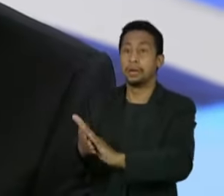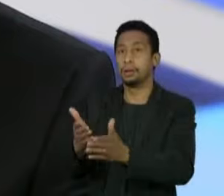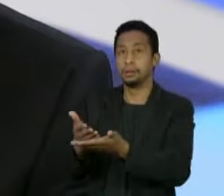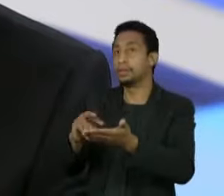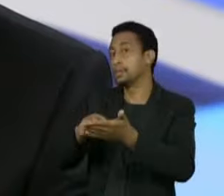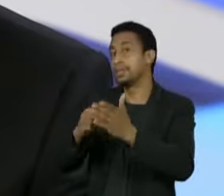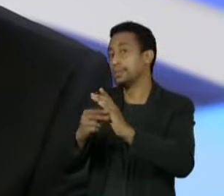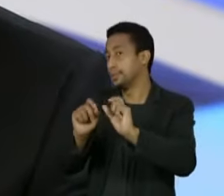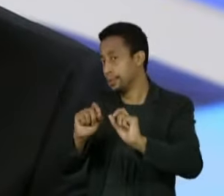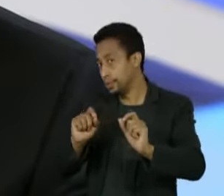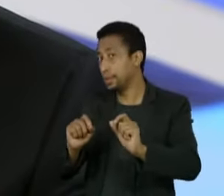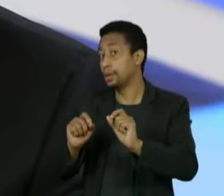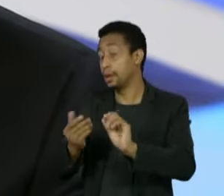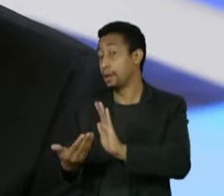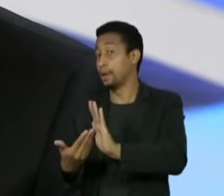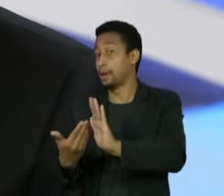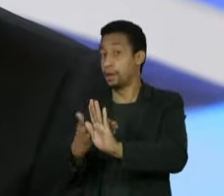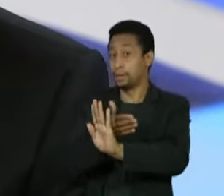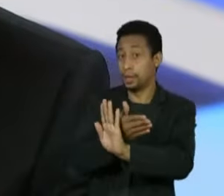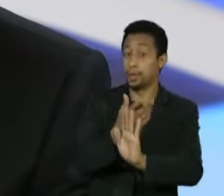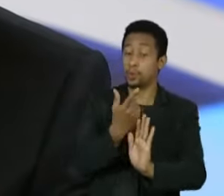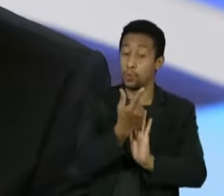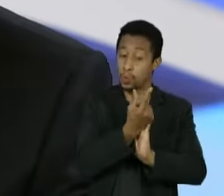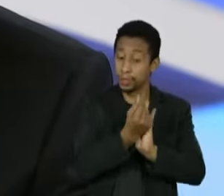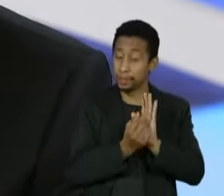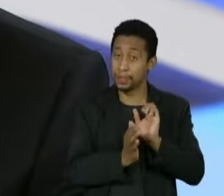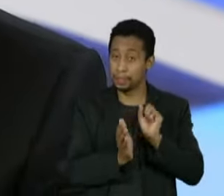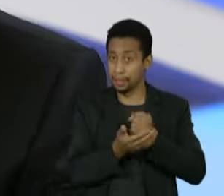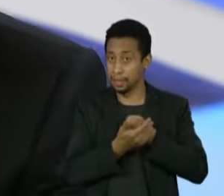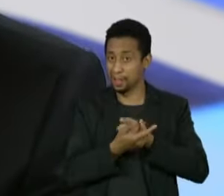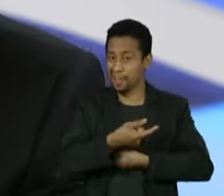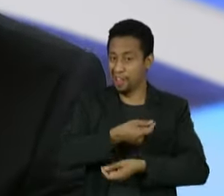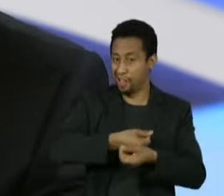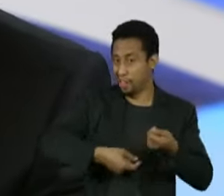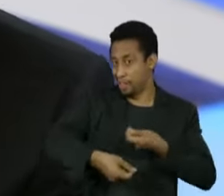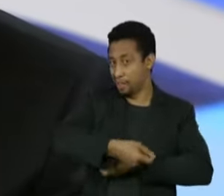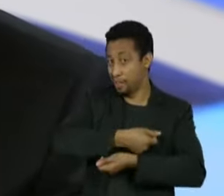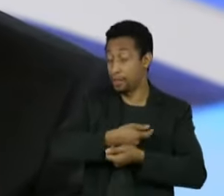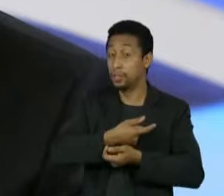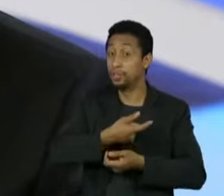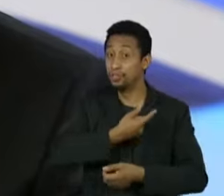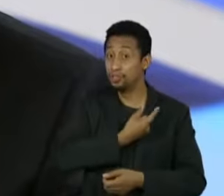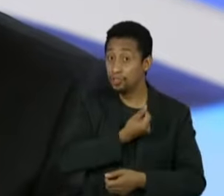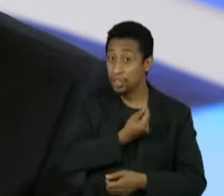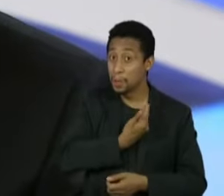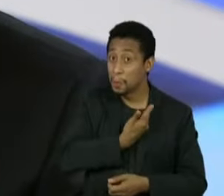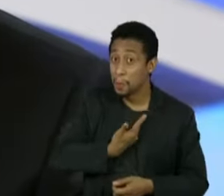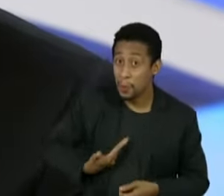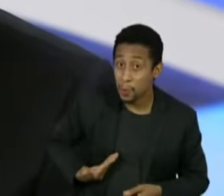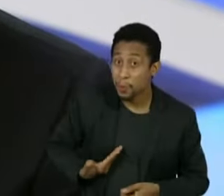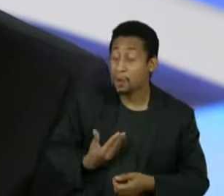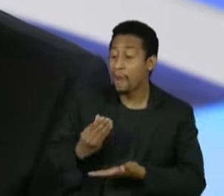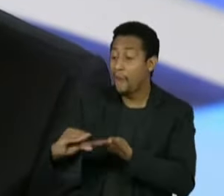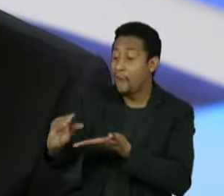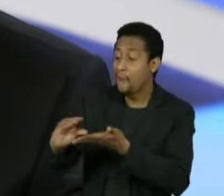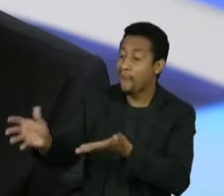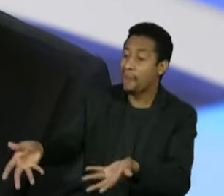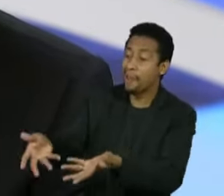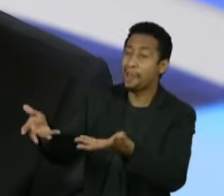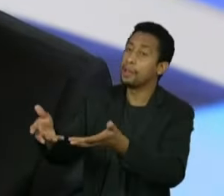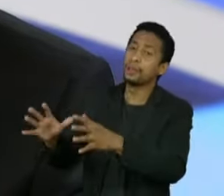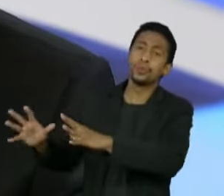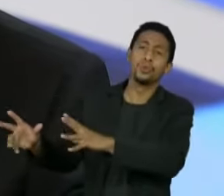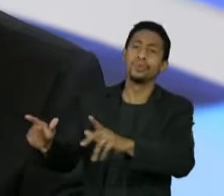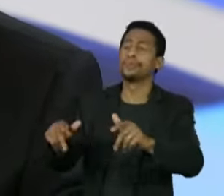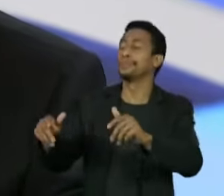importante é o chamado orçamento secreto. Enquanto você tiver dinheiro público irrigando os projetos dessas pessoas, você vai ter vida mansa